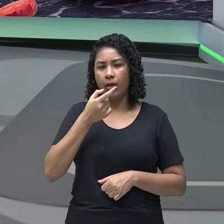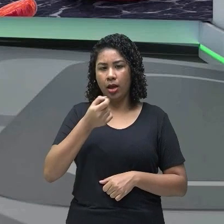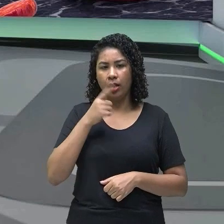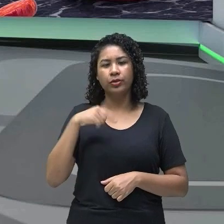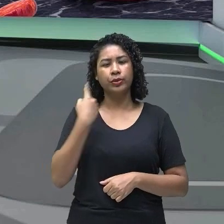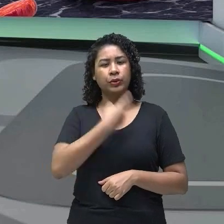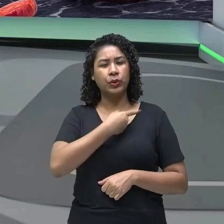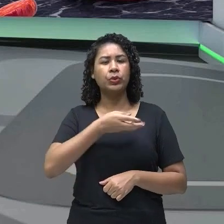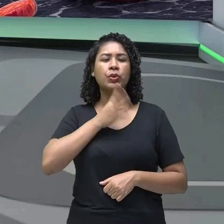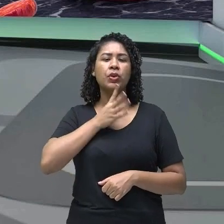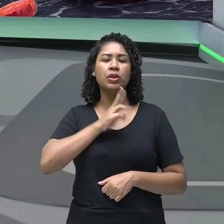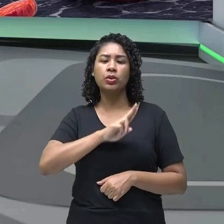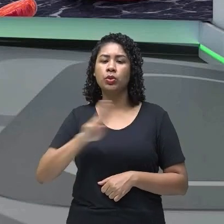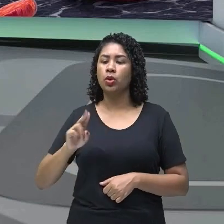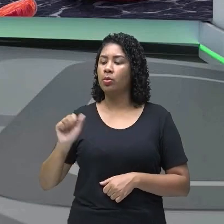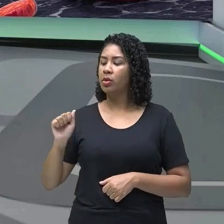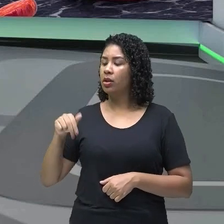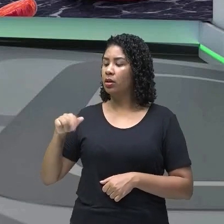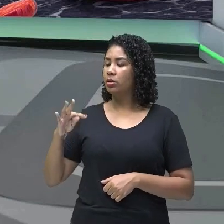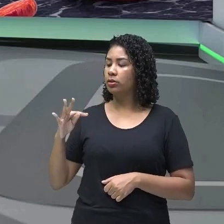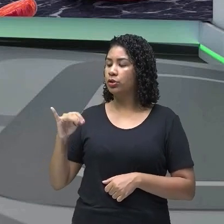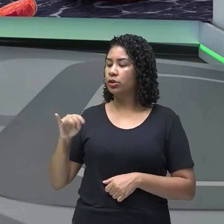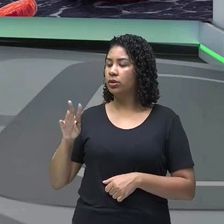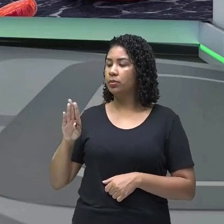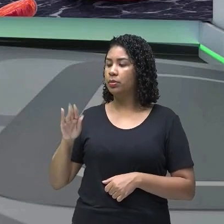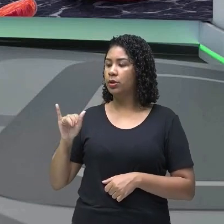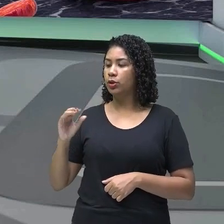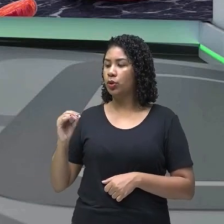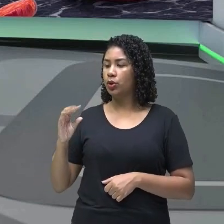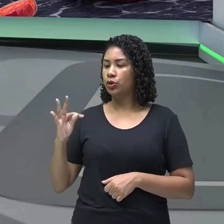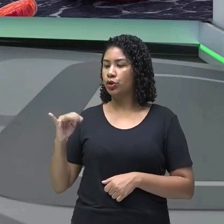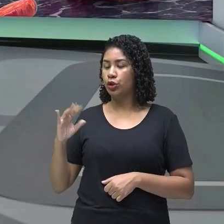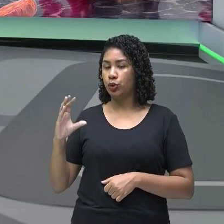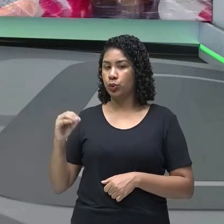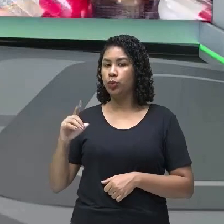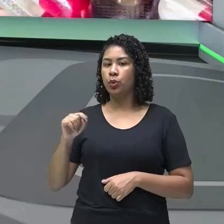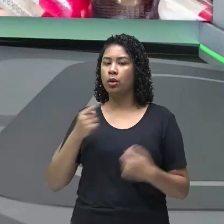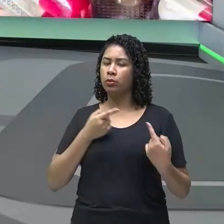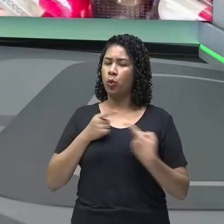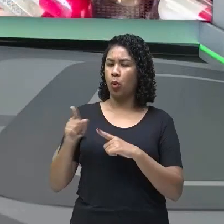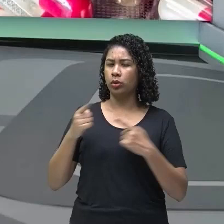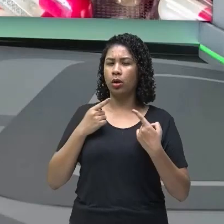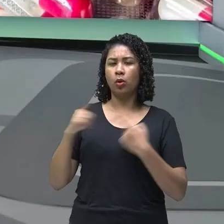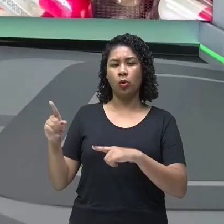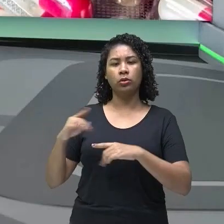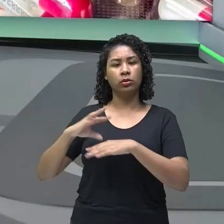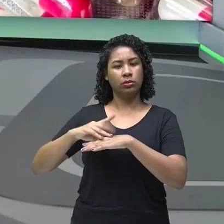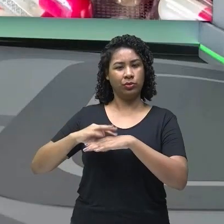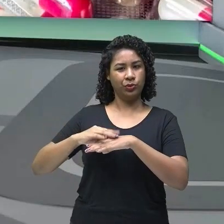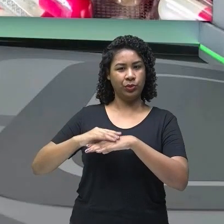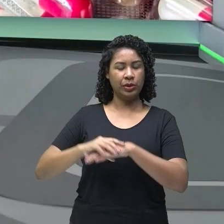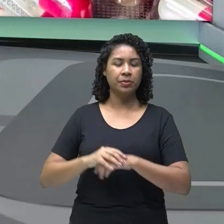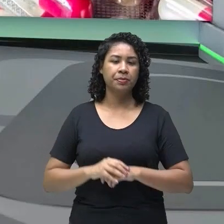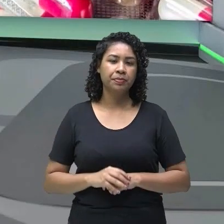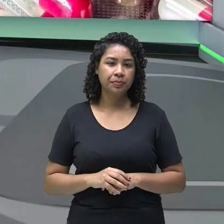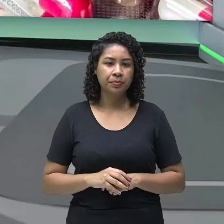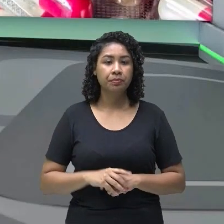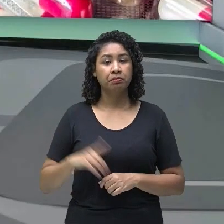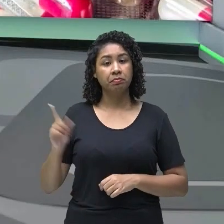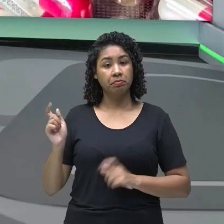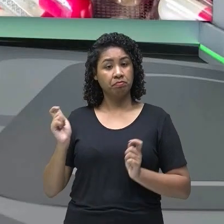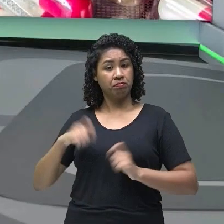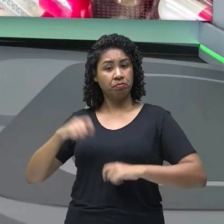antibióticos para combater essa doença. Olha só comigo no nosso próximo croma. Podem ser